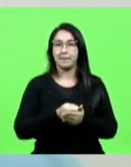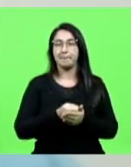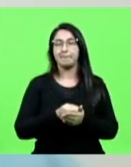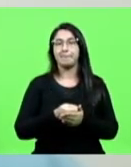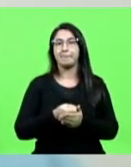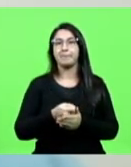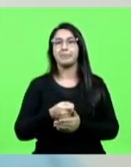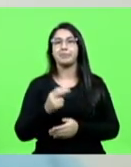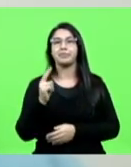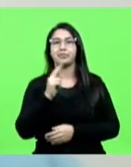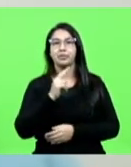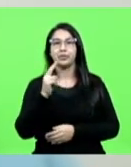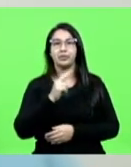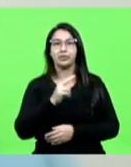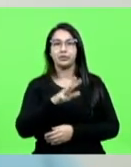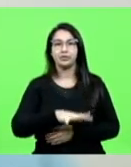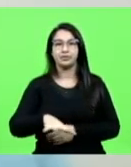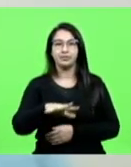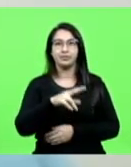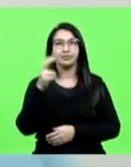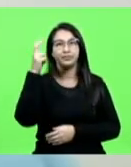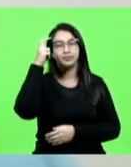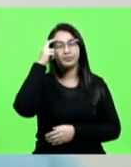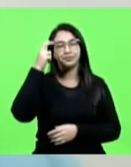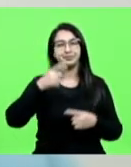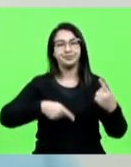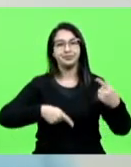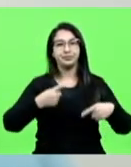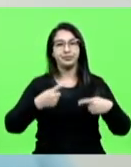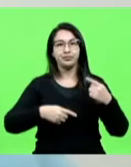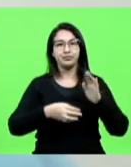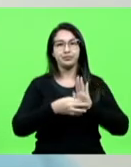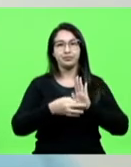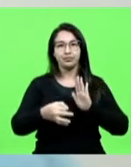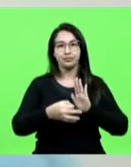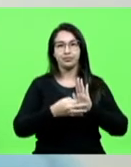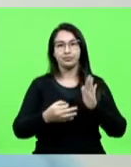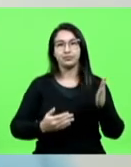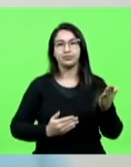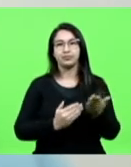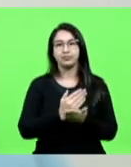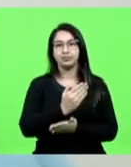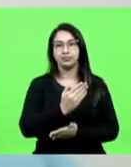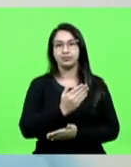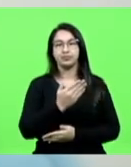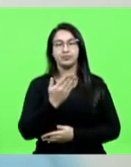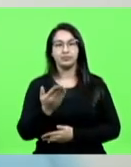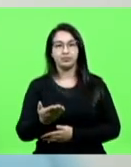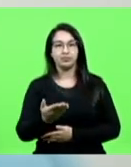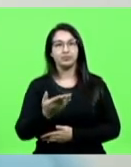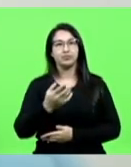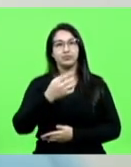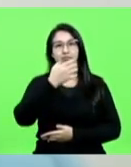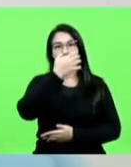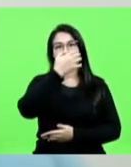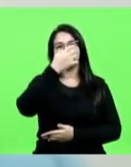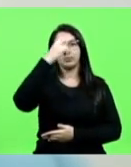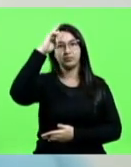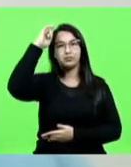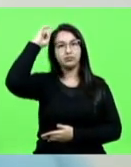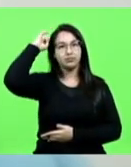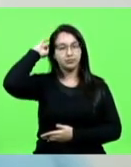cultural. Coloco em discussão o parecer pela aprovação do deputado, do doutor Vicente Caropreso,